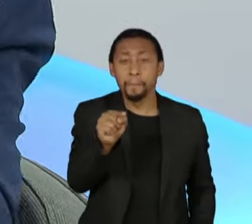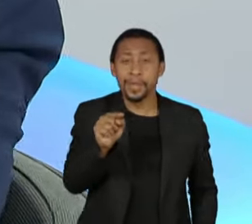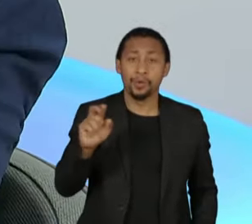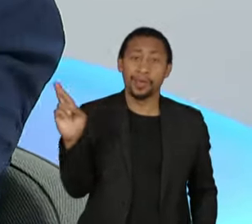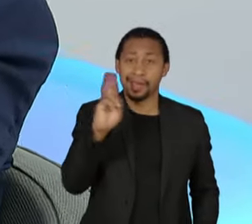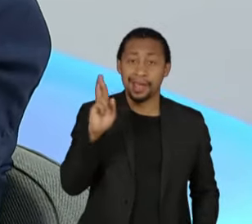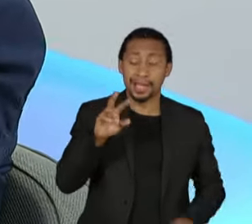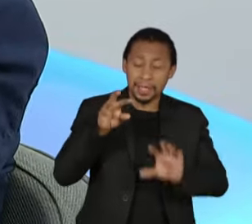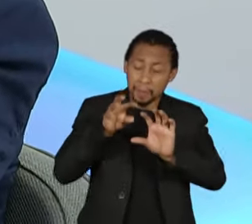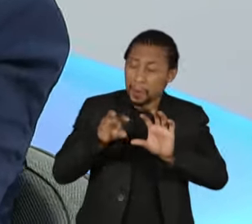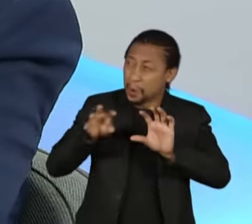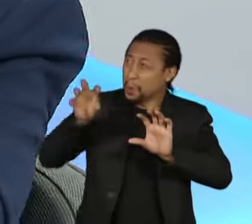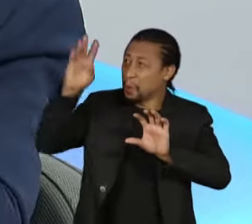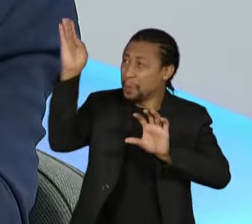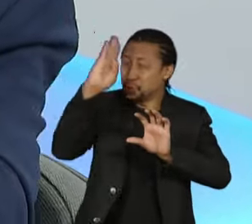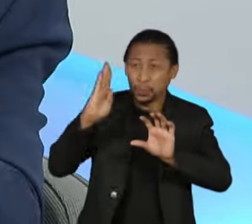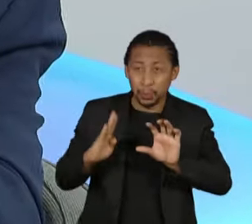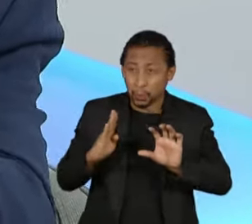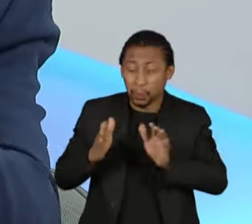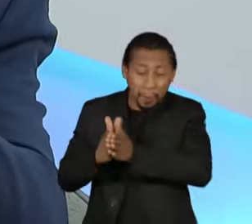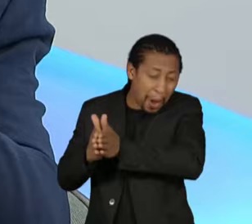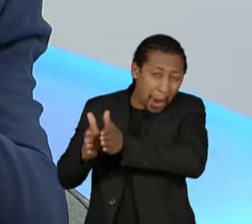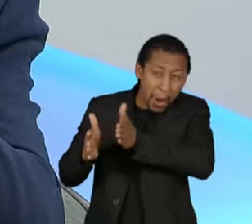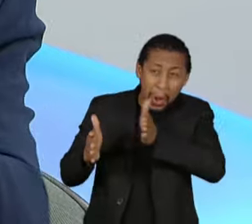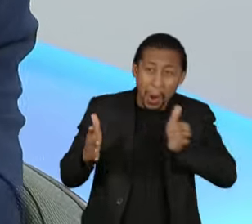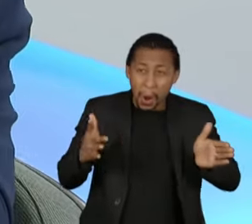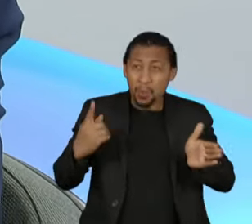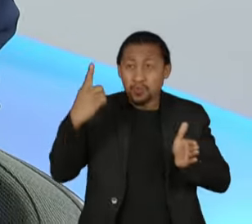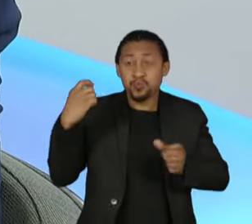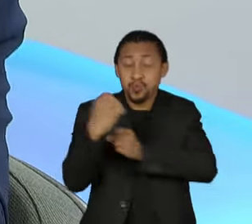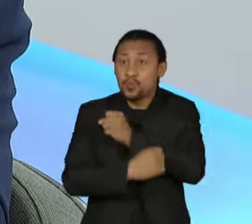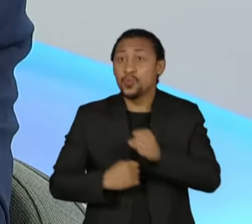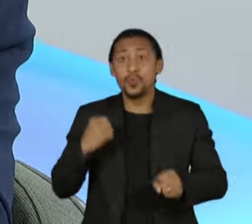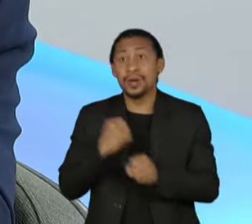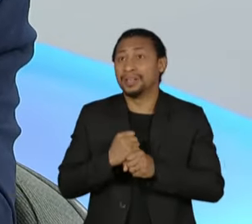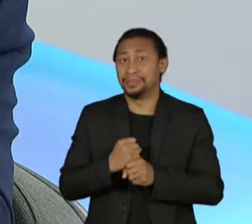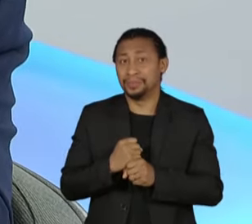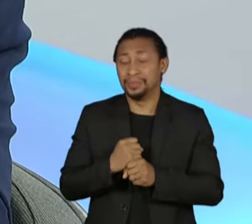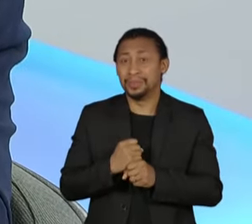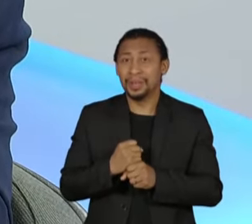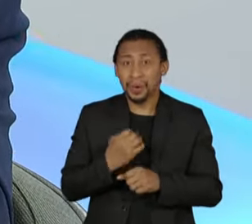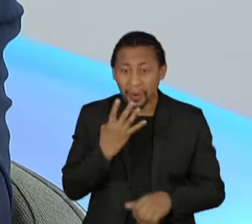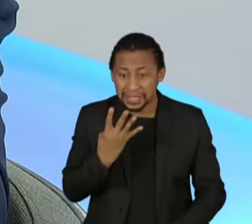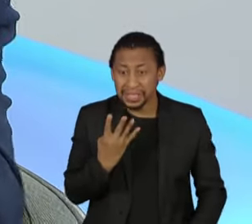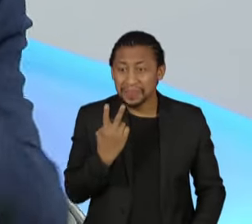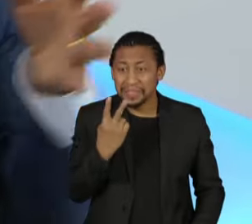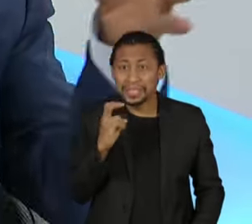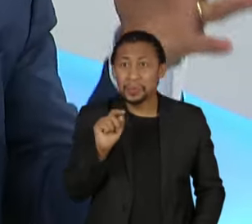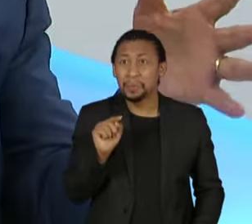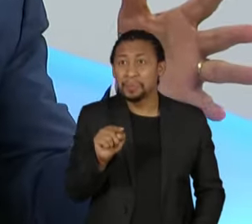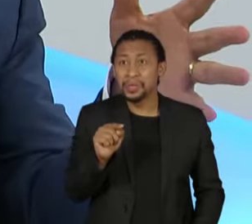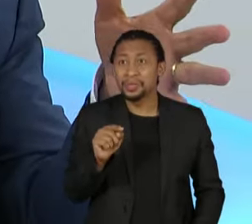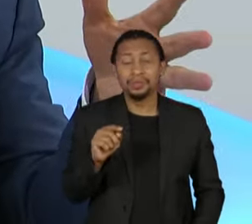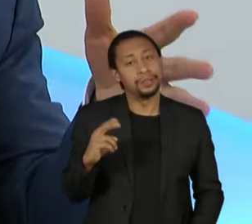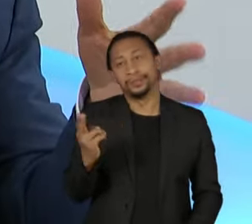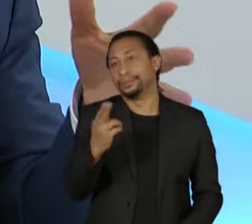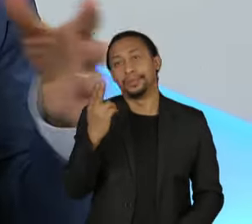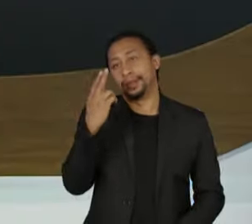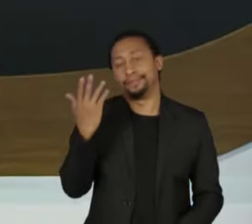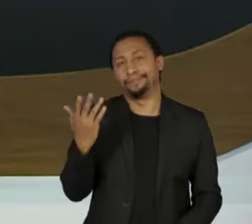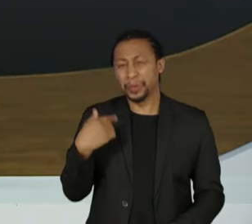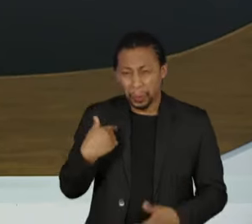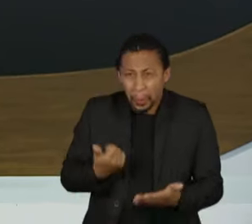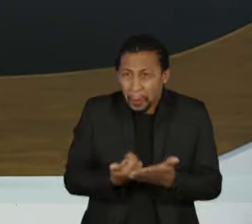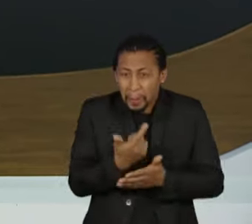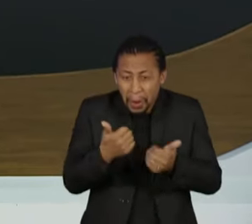o ano inteiro, é o valor que tem para transporte escolar. Não dá para comprar um ônibus. Então, precisa repor um